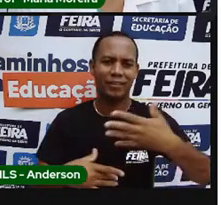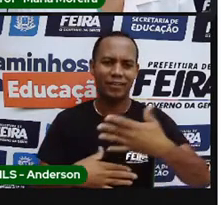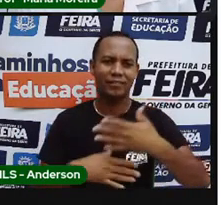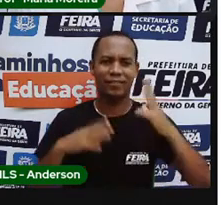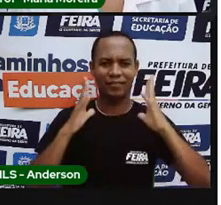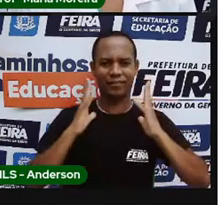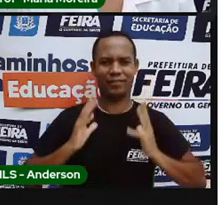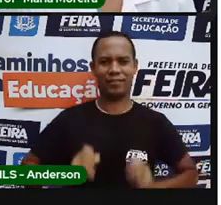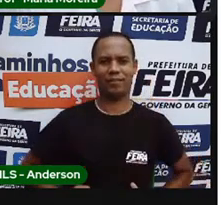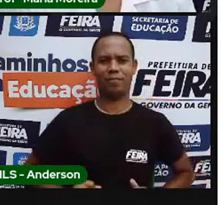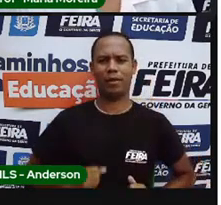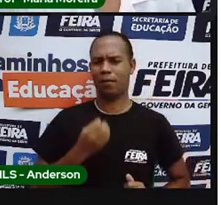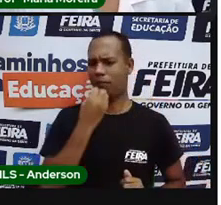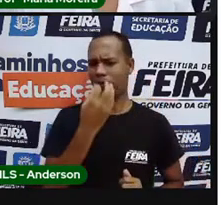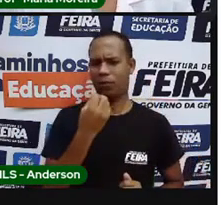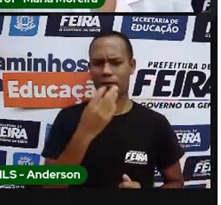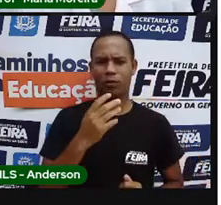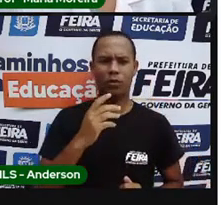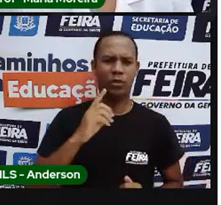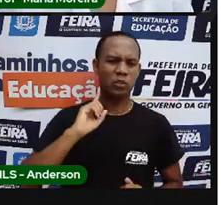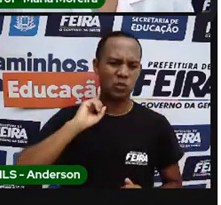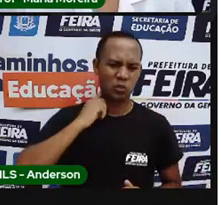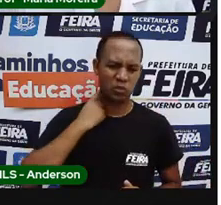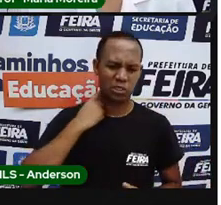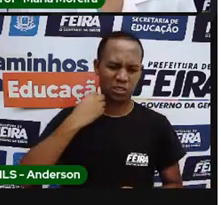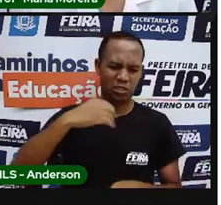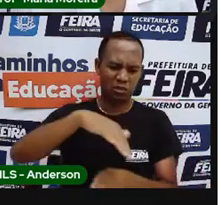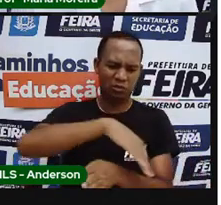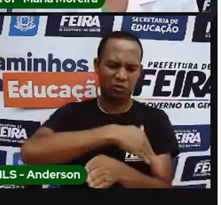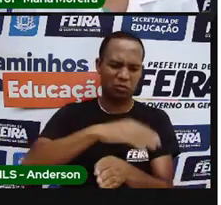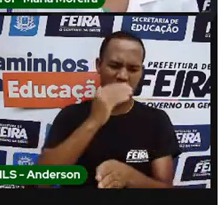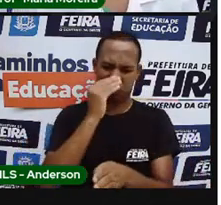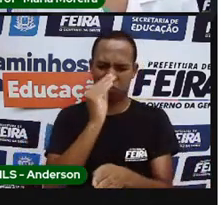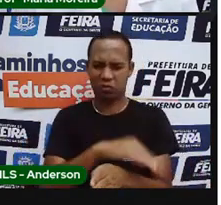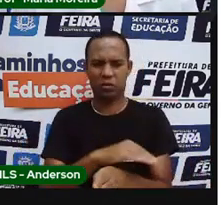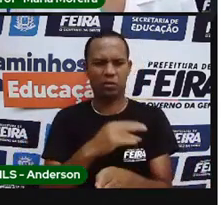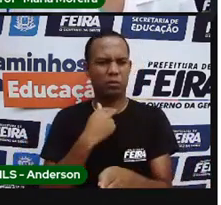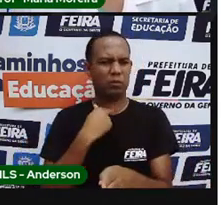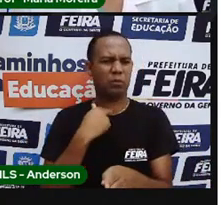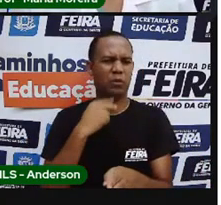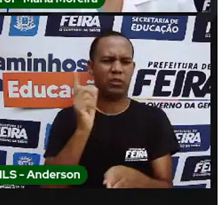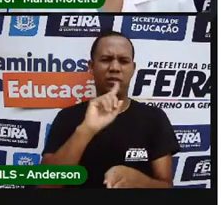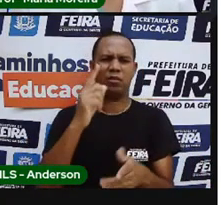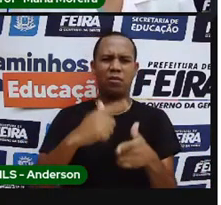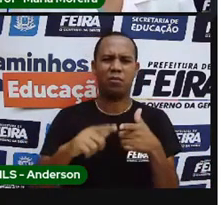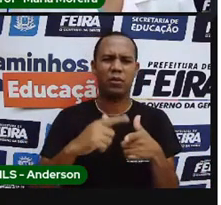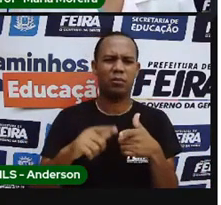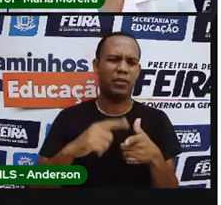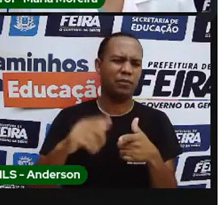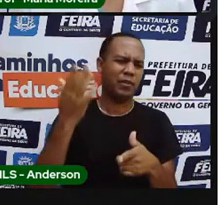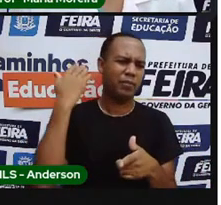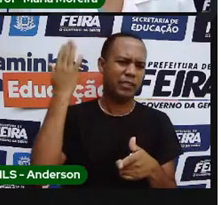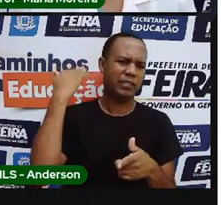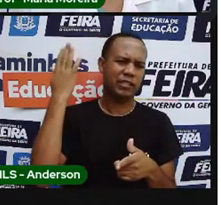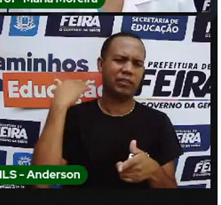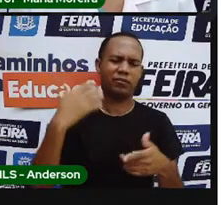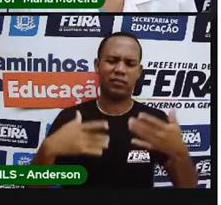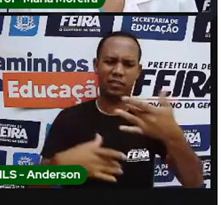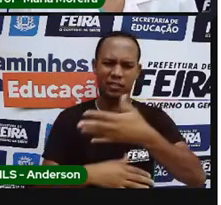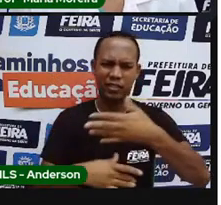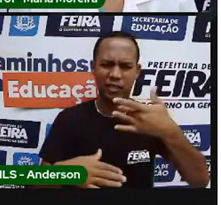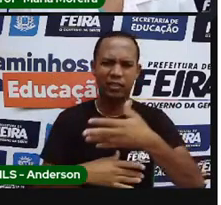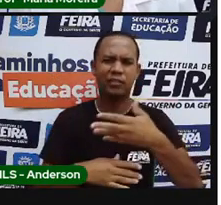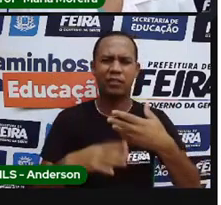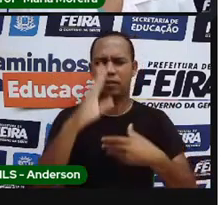nós. O lixo jogado nas ruas é um problema antigo, que ocorre em várias cidades do Brasil e do mundo.